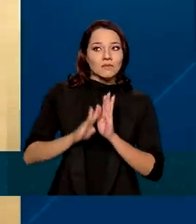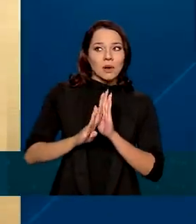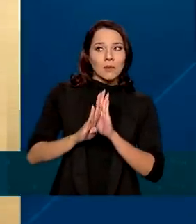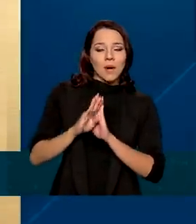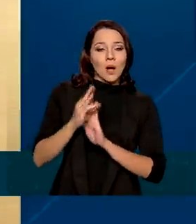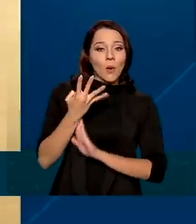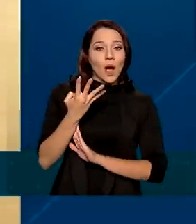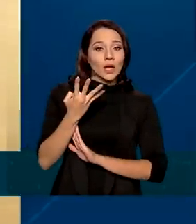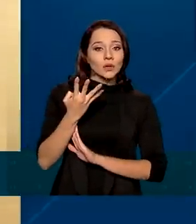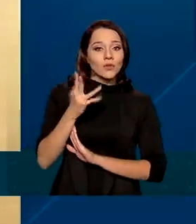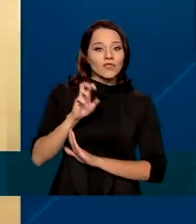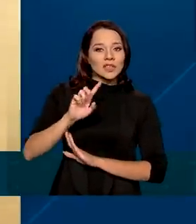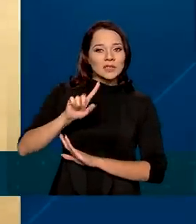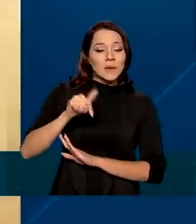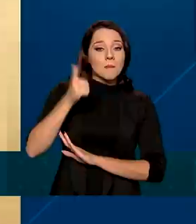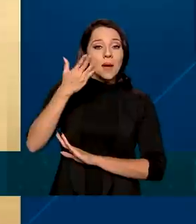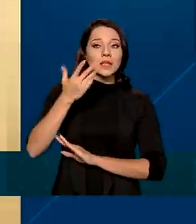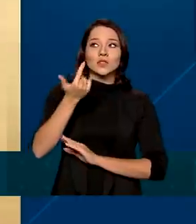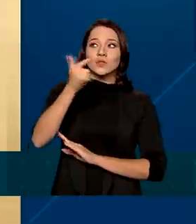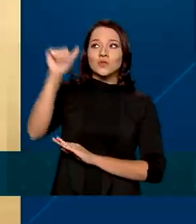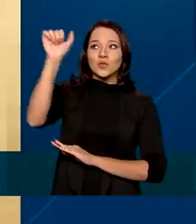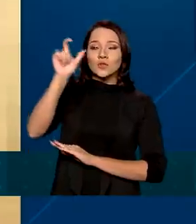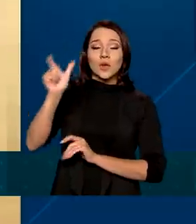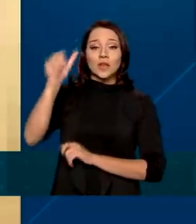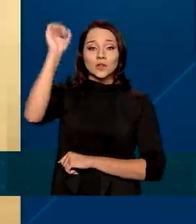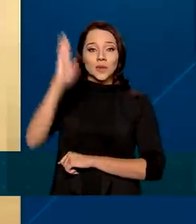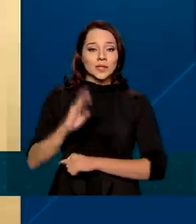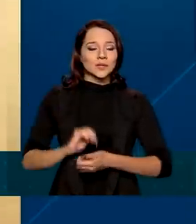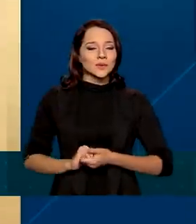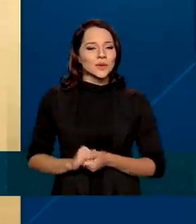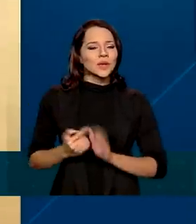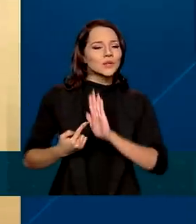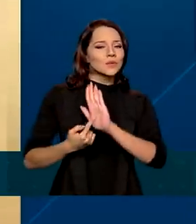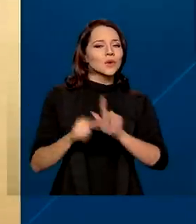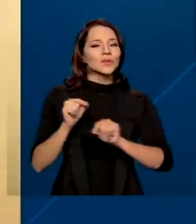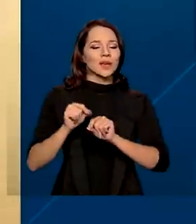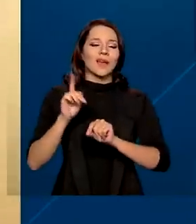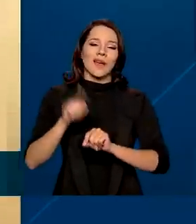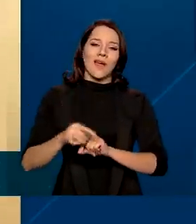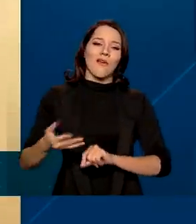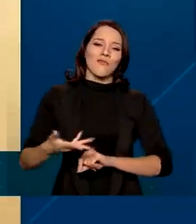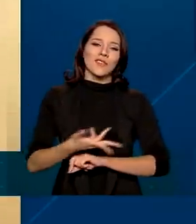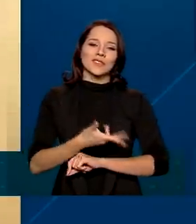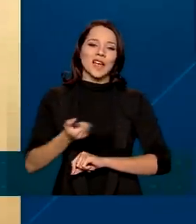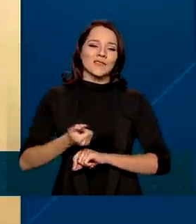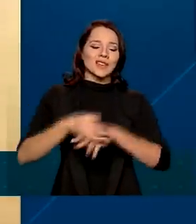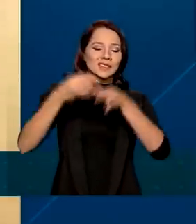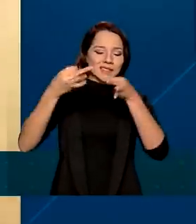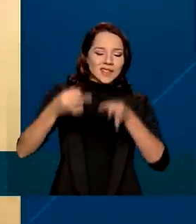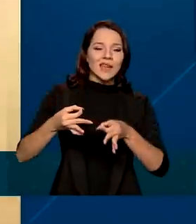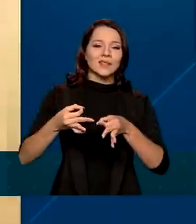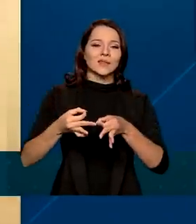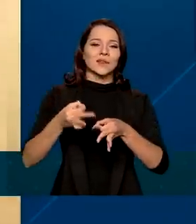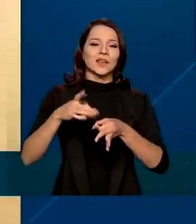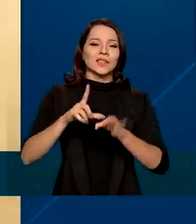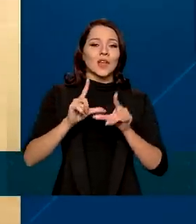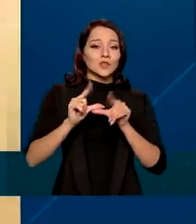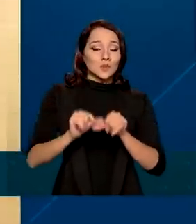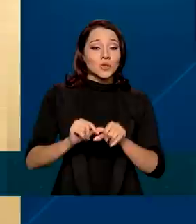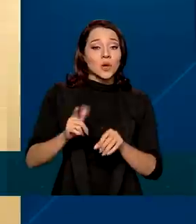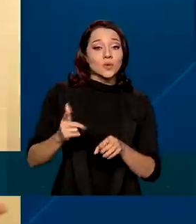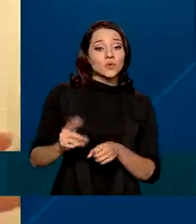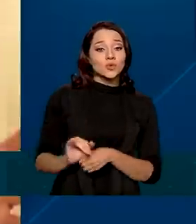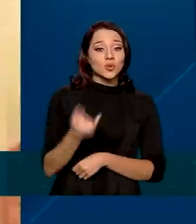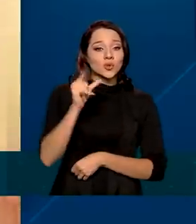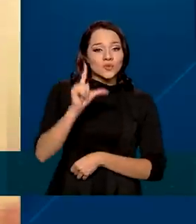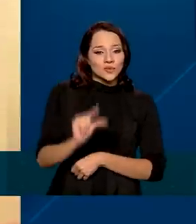vezes mais do que o restante do país. Isto é um sinal da efetividade, da assertividade, da redução da taxa de